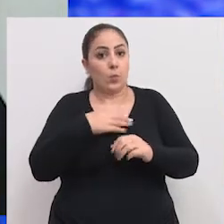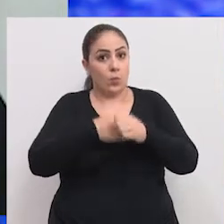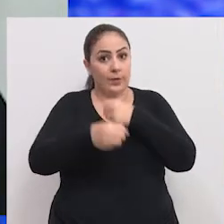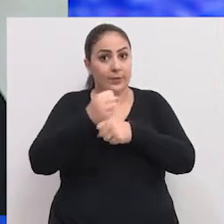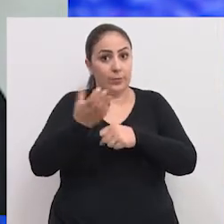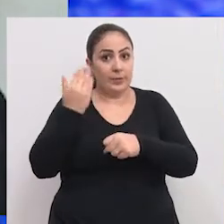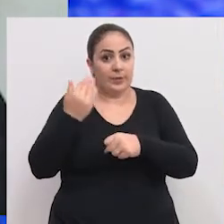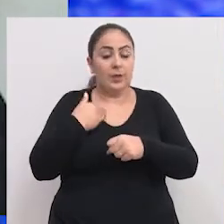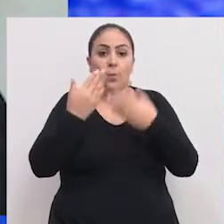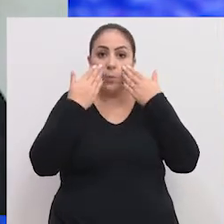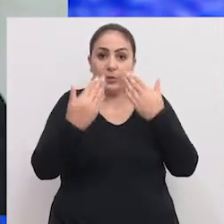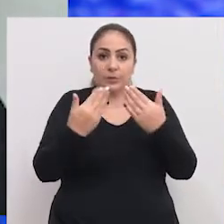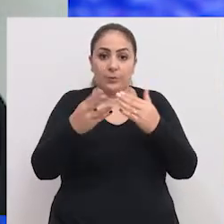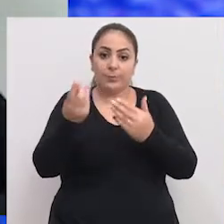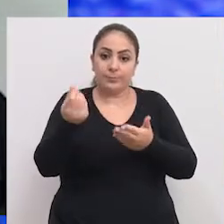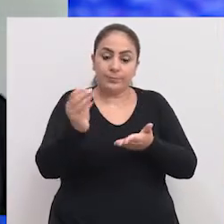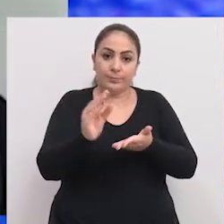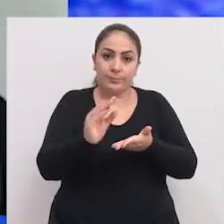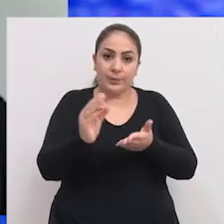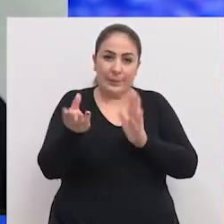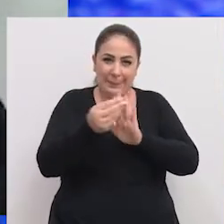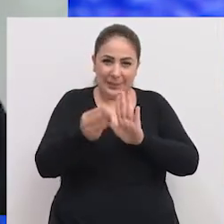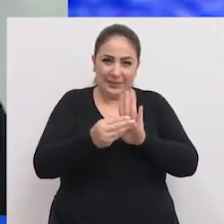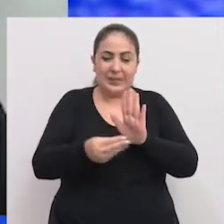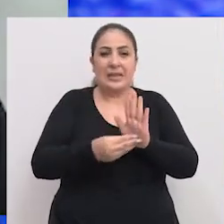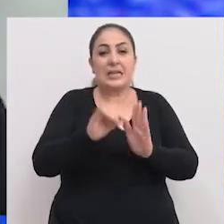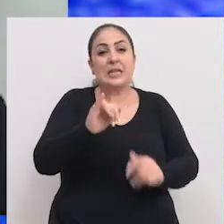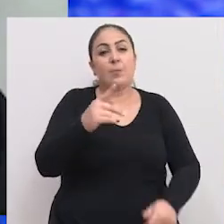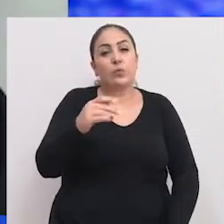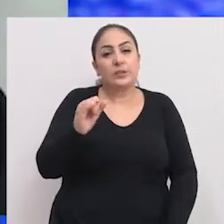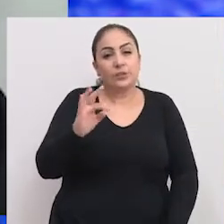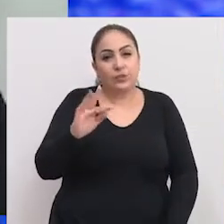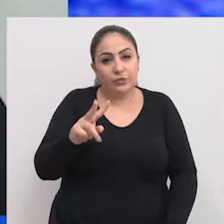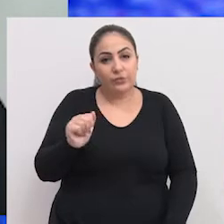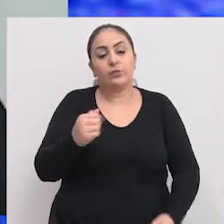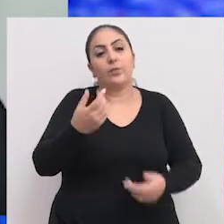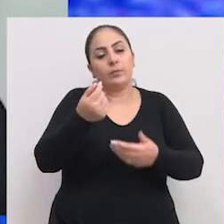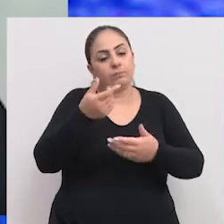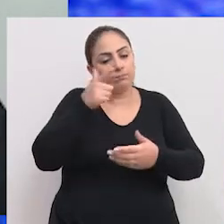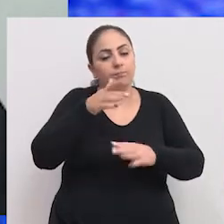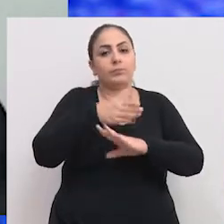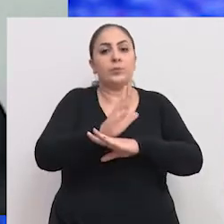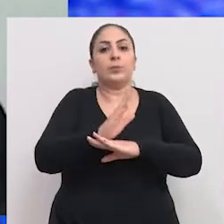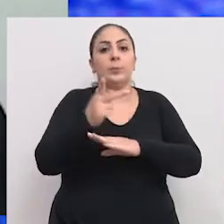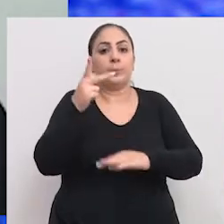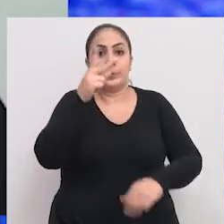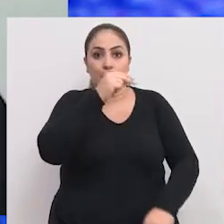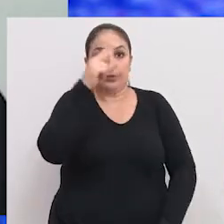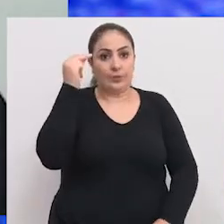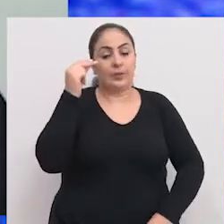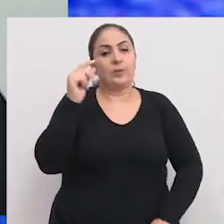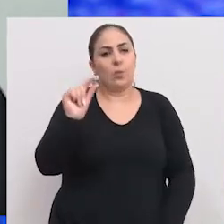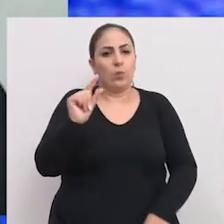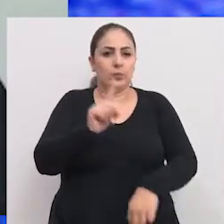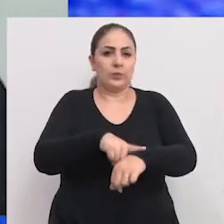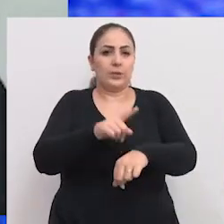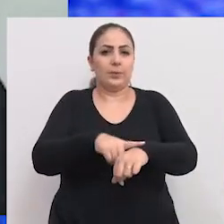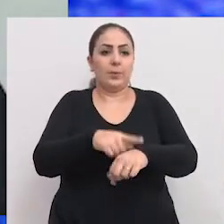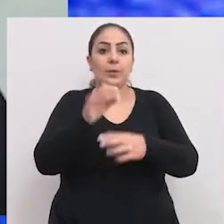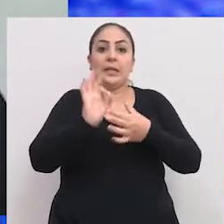eu apresentei uma emenda impositiva, ela foi aprovada pelo prefeito Luciano Azevedo e